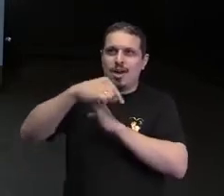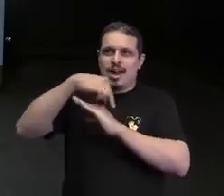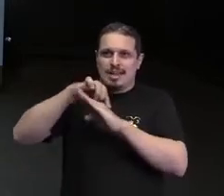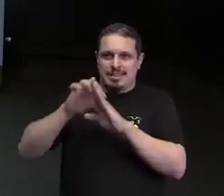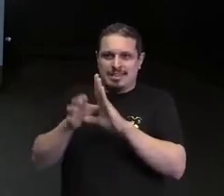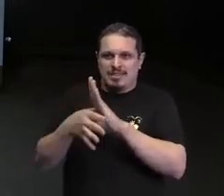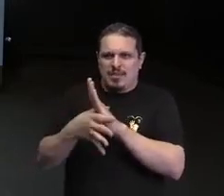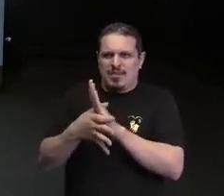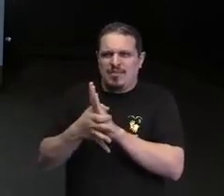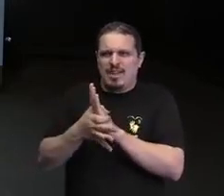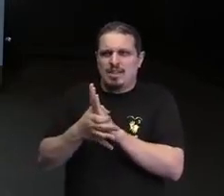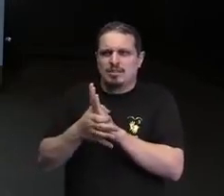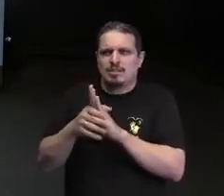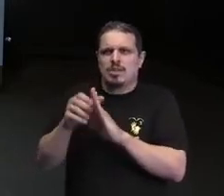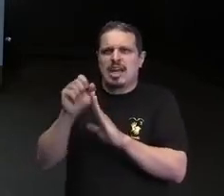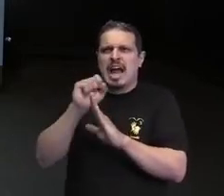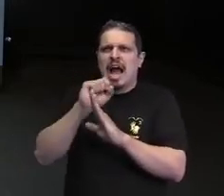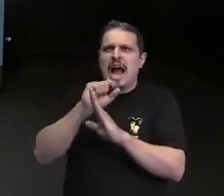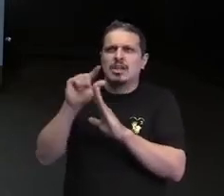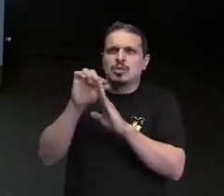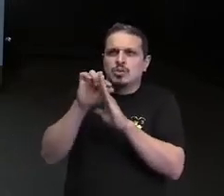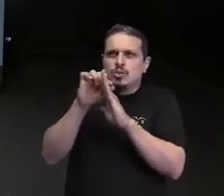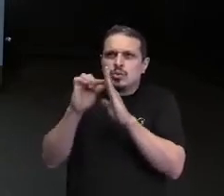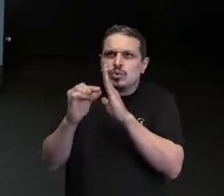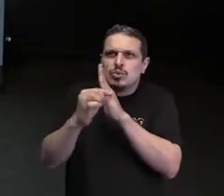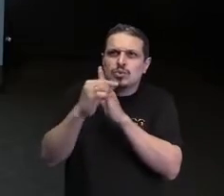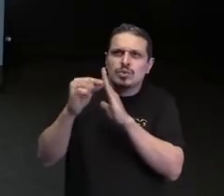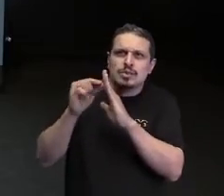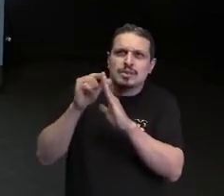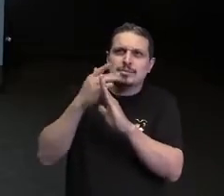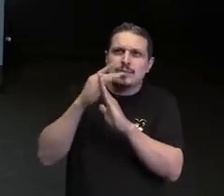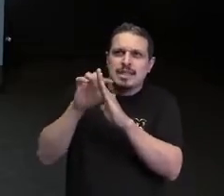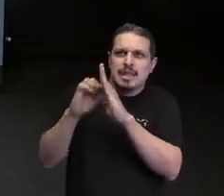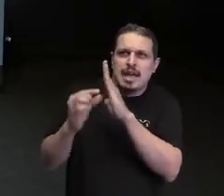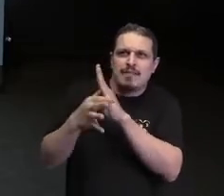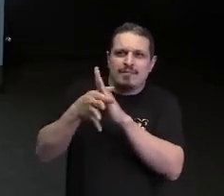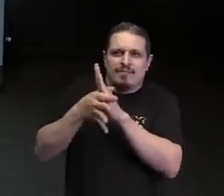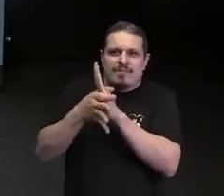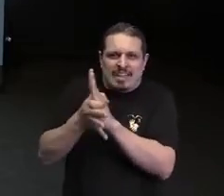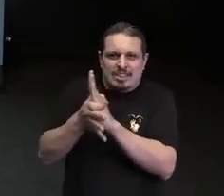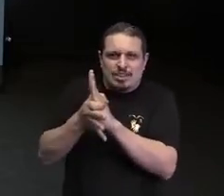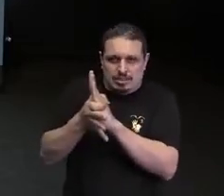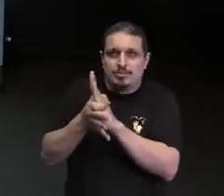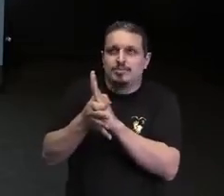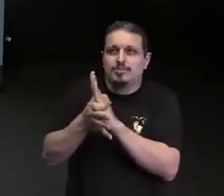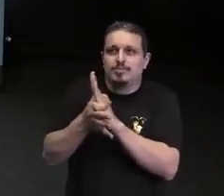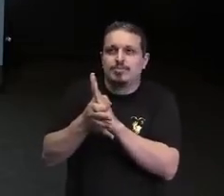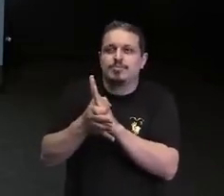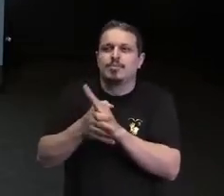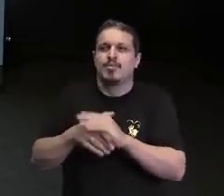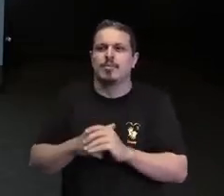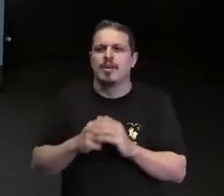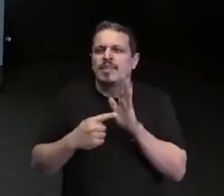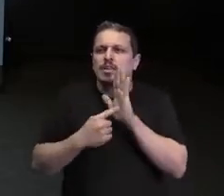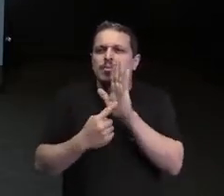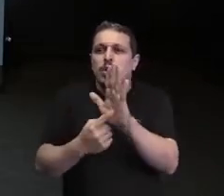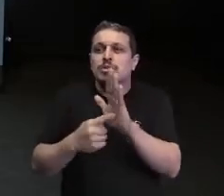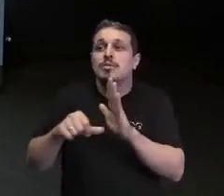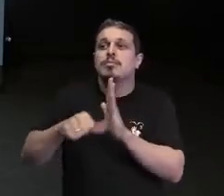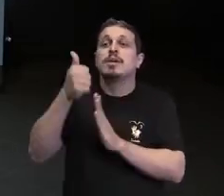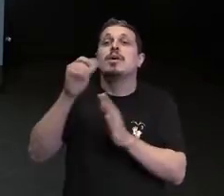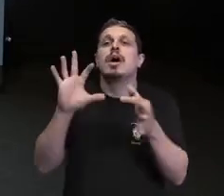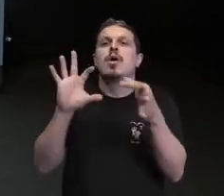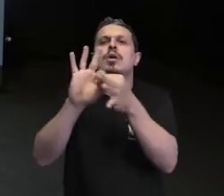aqui está representado, que de certa forma vai ser a minha ponte para que eu discuta as primeiras conexões e os primeiros